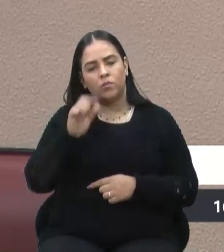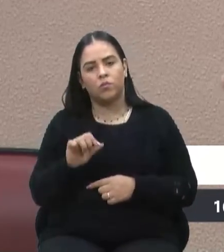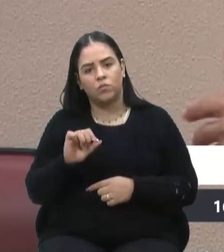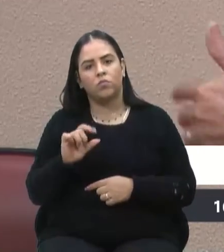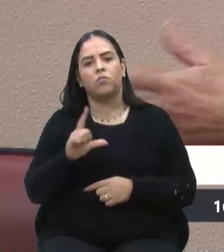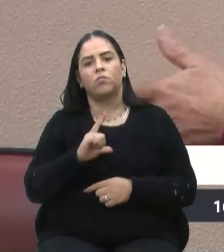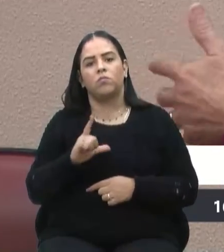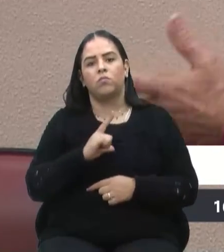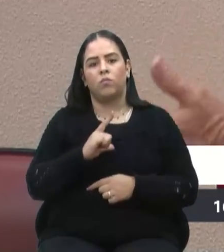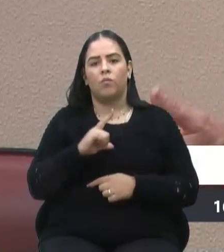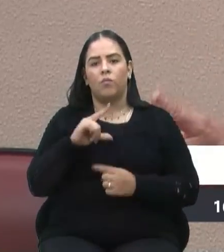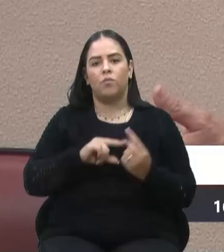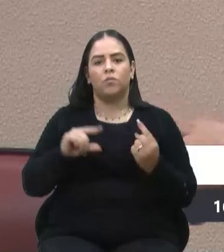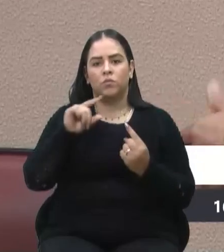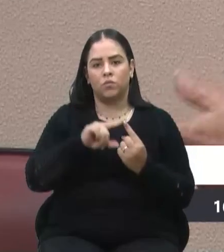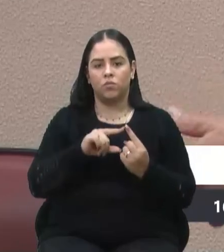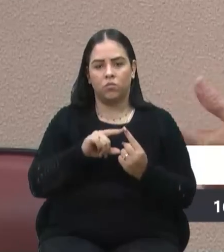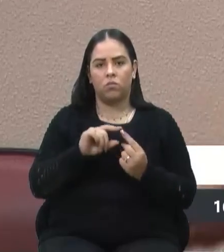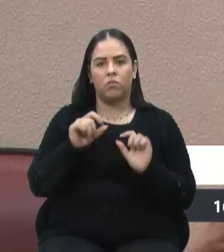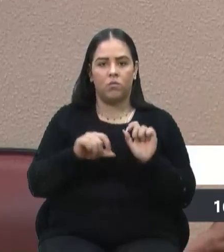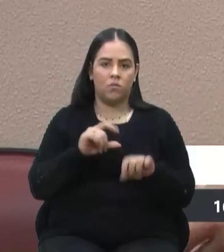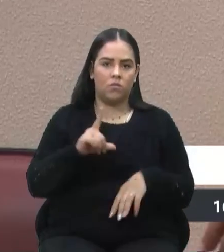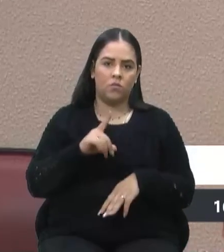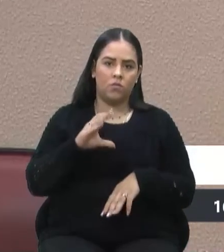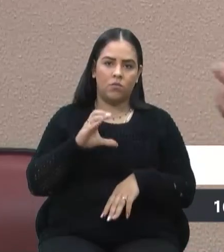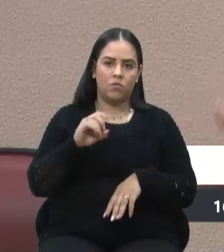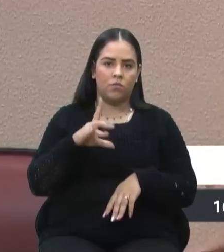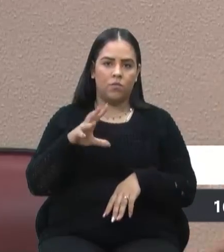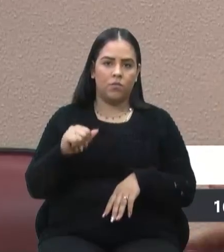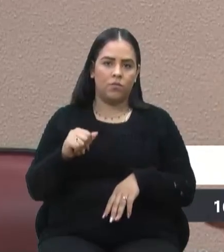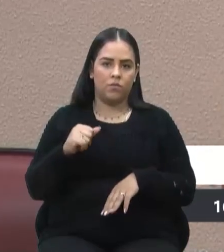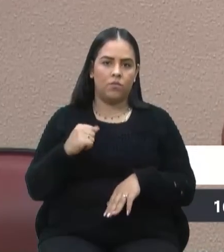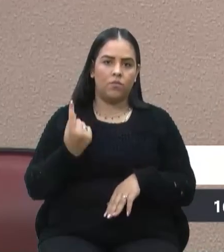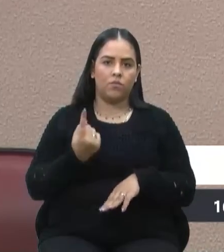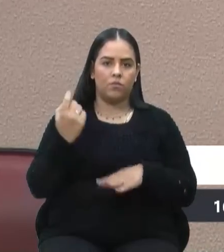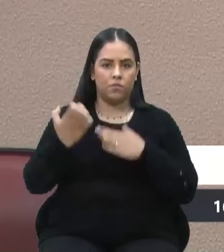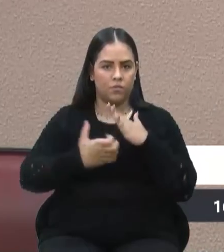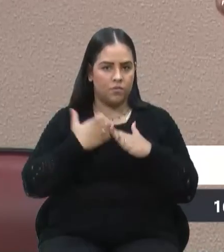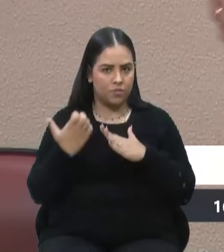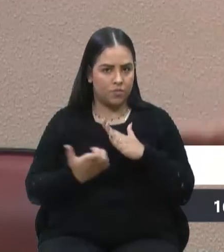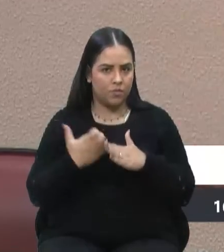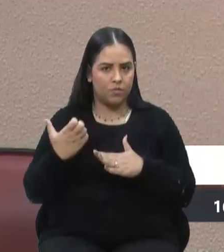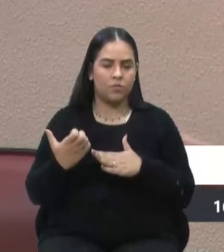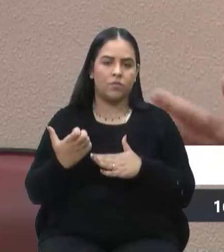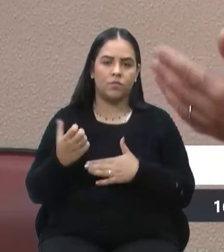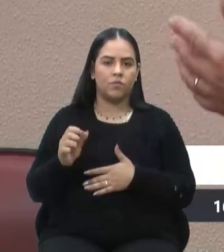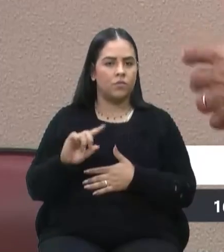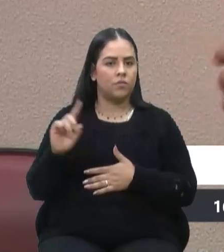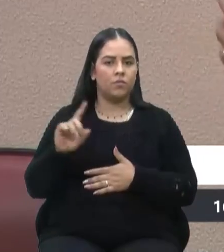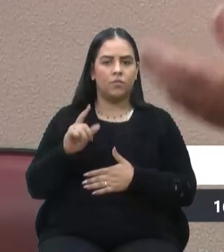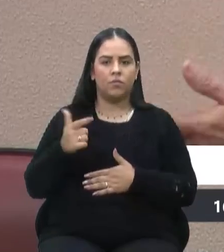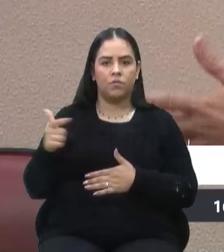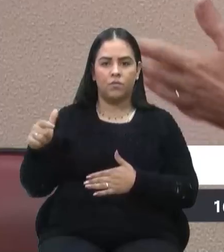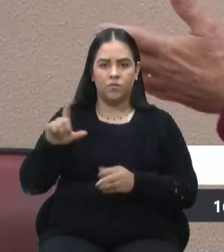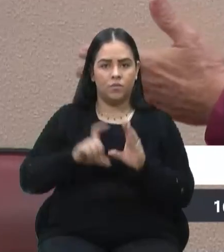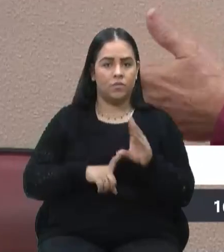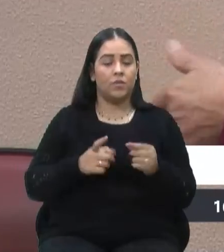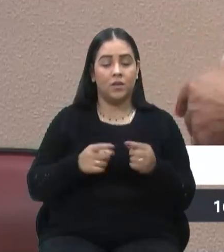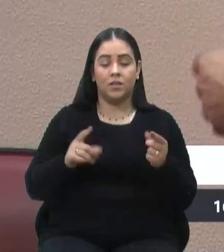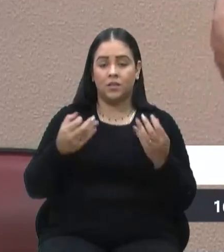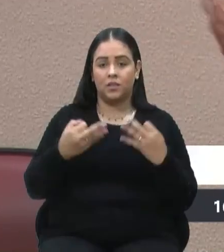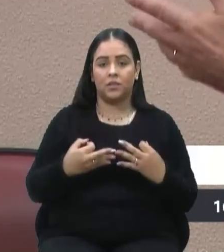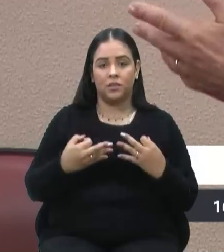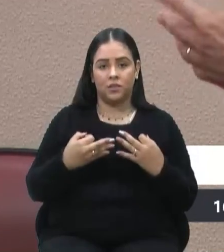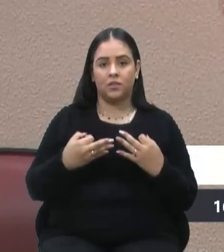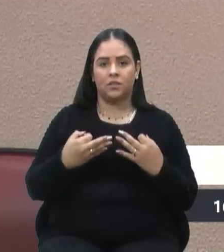credibilidade e, consequentemente, que a Codeca passe a ser uma empresa que não seja endividada, mas com credibilidade